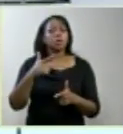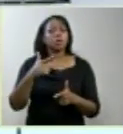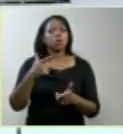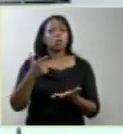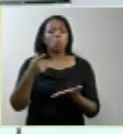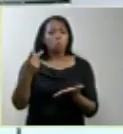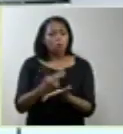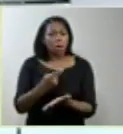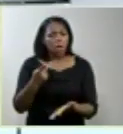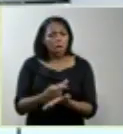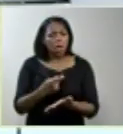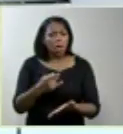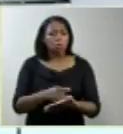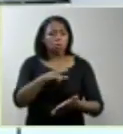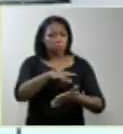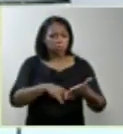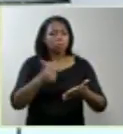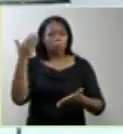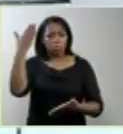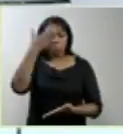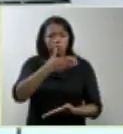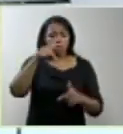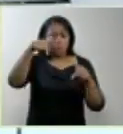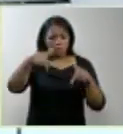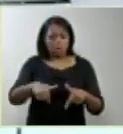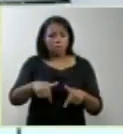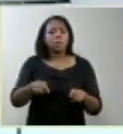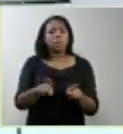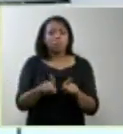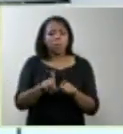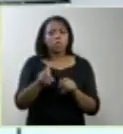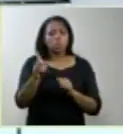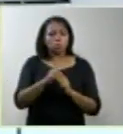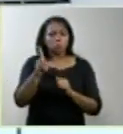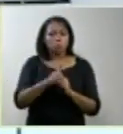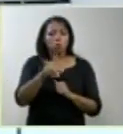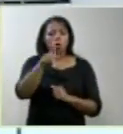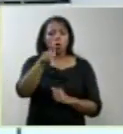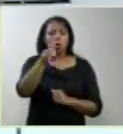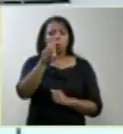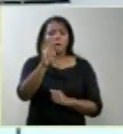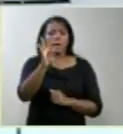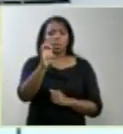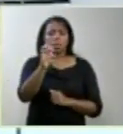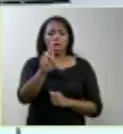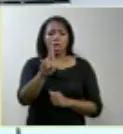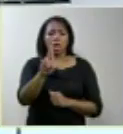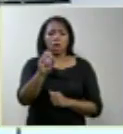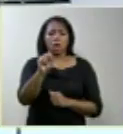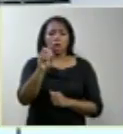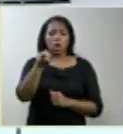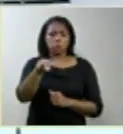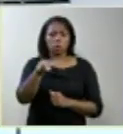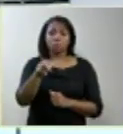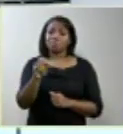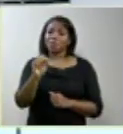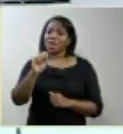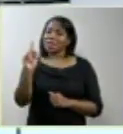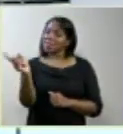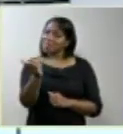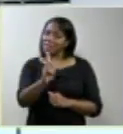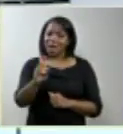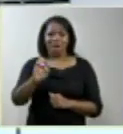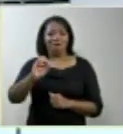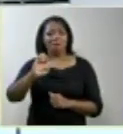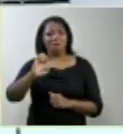comprovado aqui pelo doutor Peterson que expôs claramente essa questão não era um